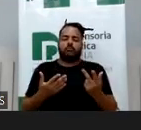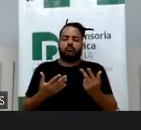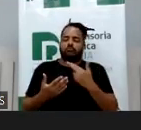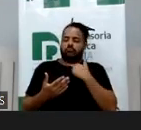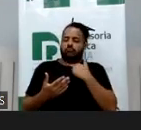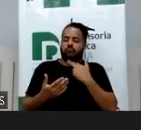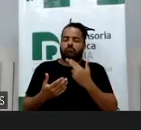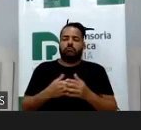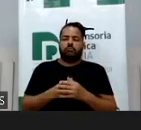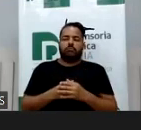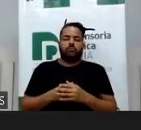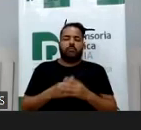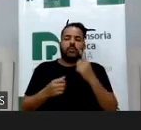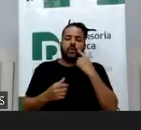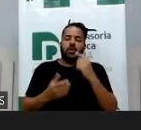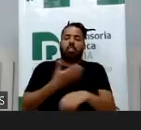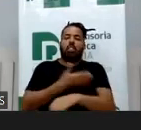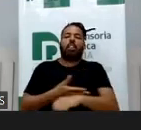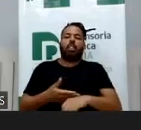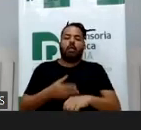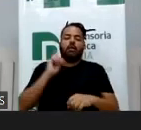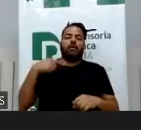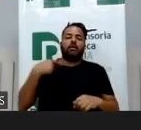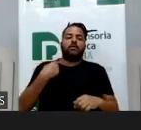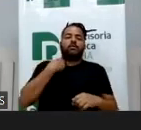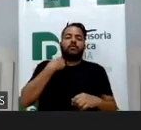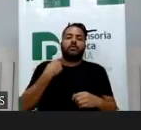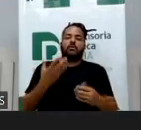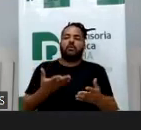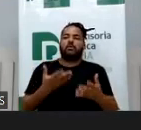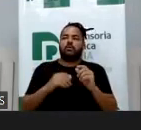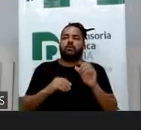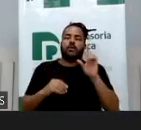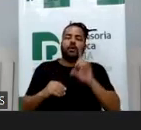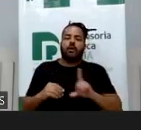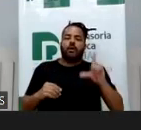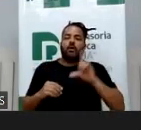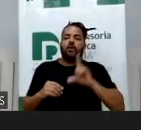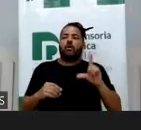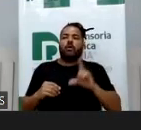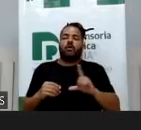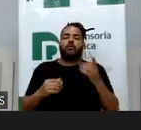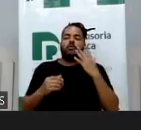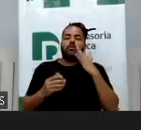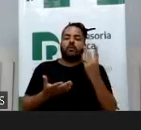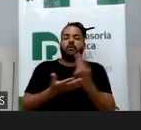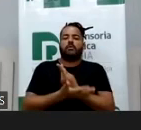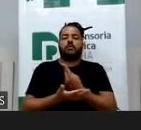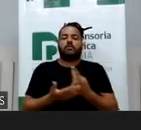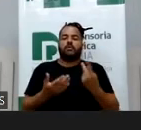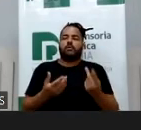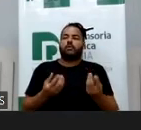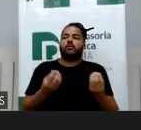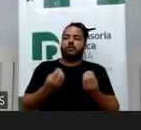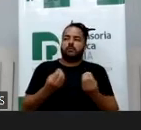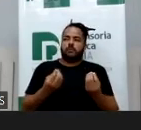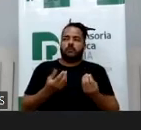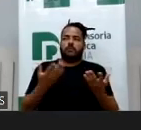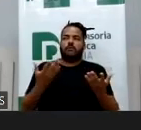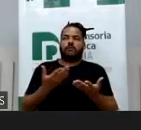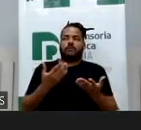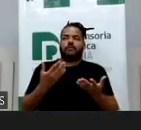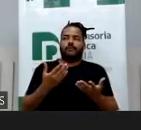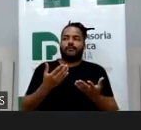que essa mania também de advogado ficar dizendo que não aconteceu, que está óbvio que aconteceu, não dá, né? Não dá, vamos trabalhar em cima do